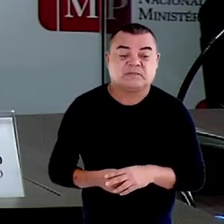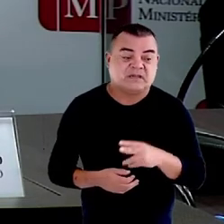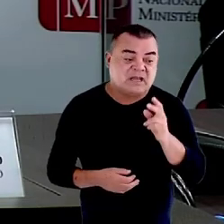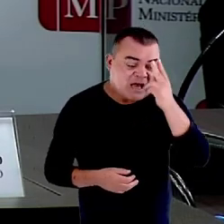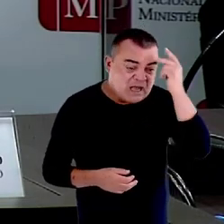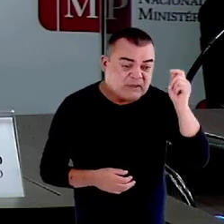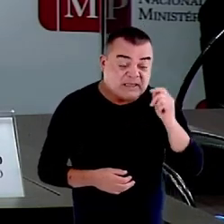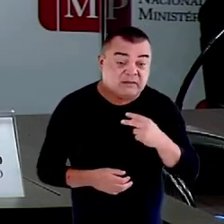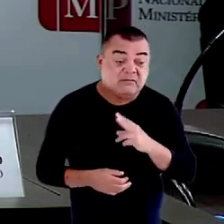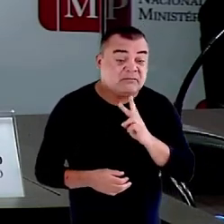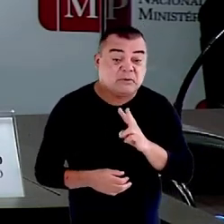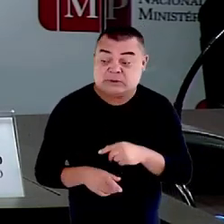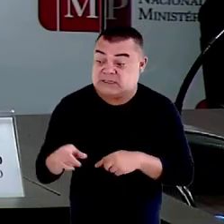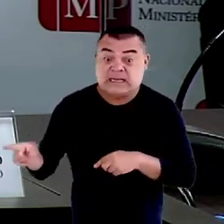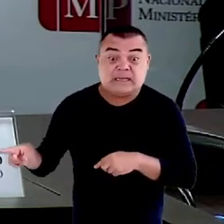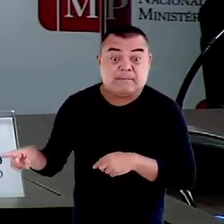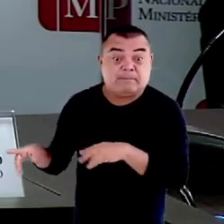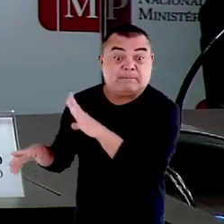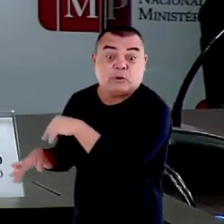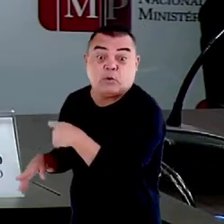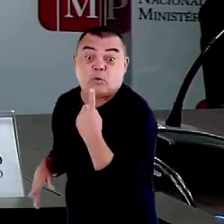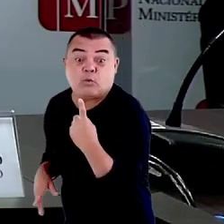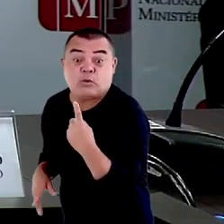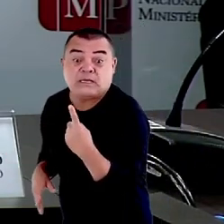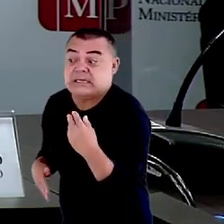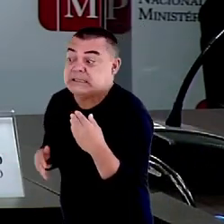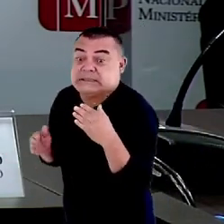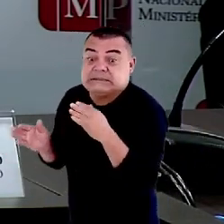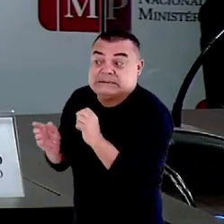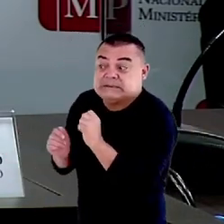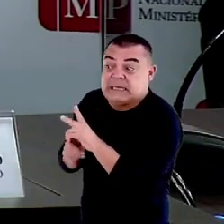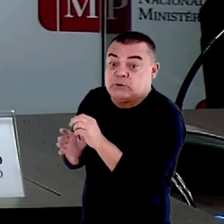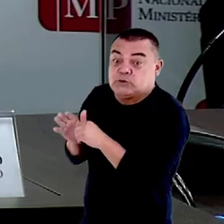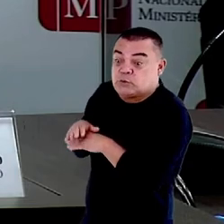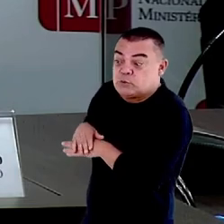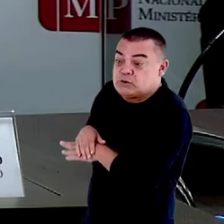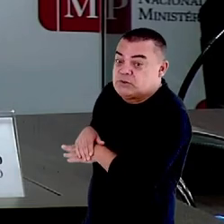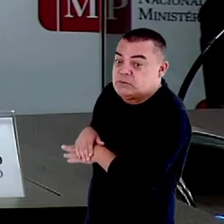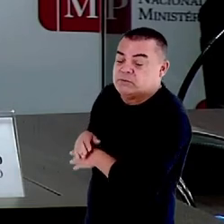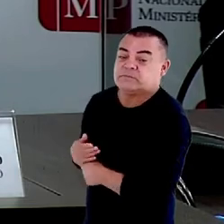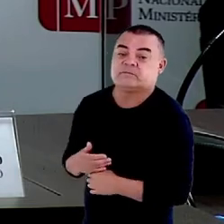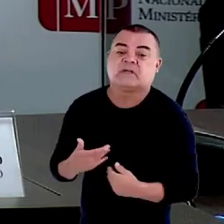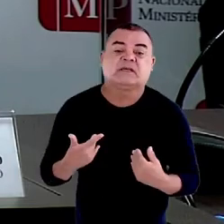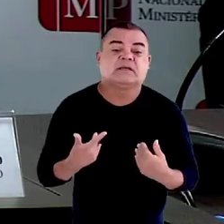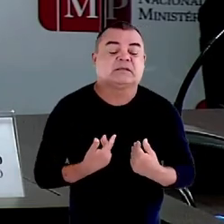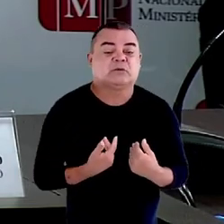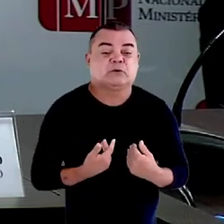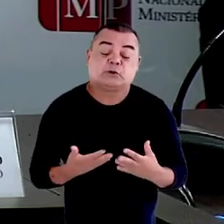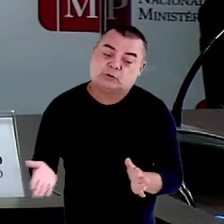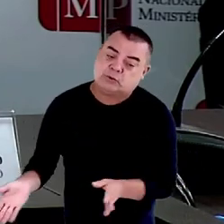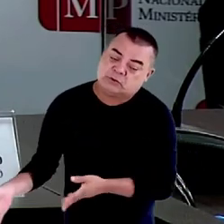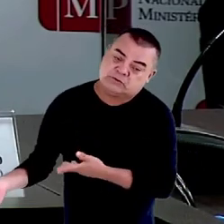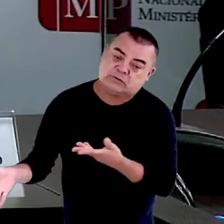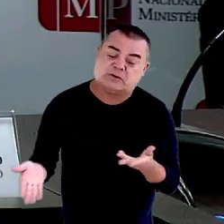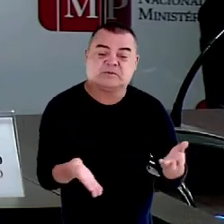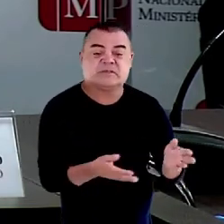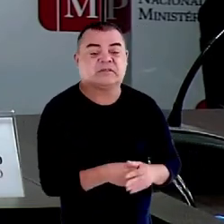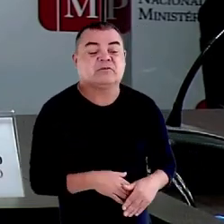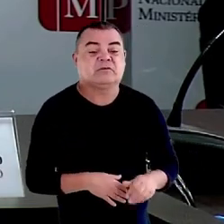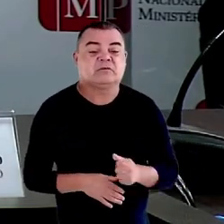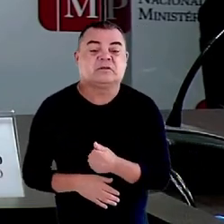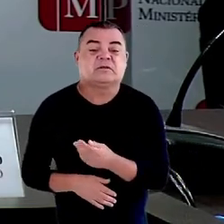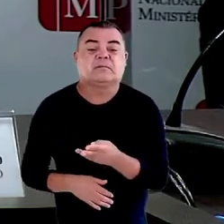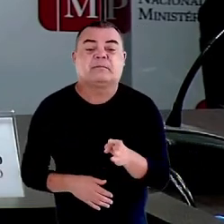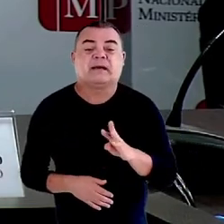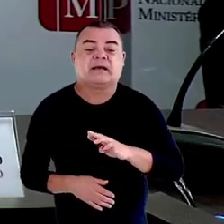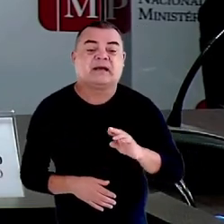saiu escondido, pôs embaixo de uma blusa e saiu escondido. Então, quando me noticiaram, nós fomos até o barraco onde ele se encontrava, que